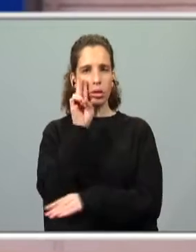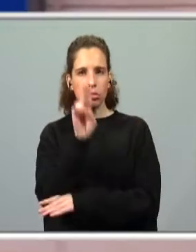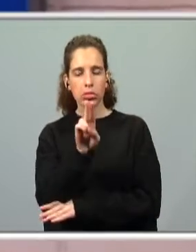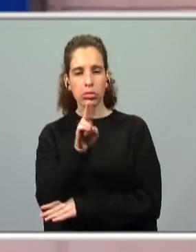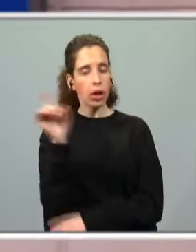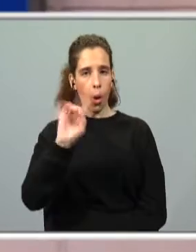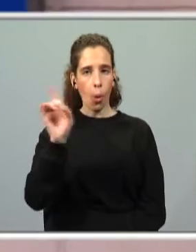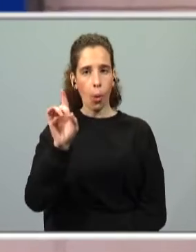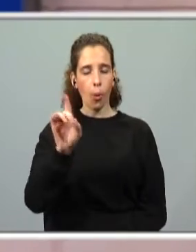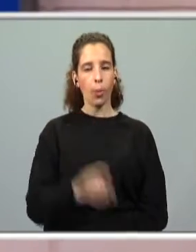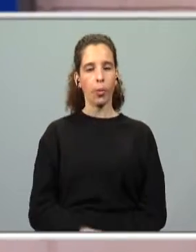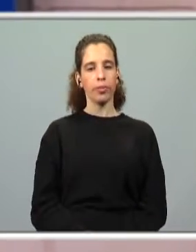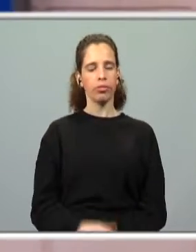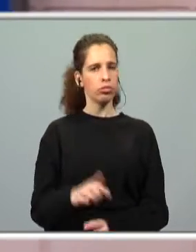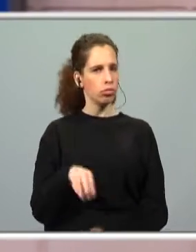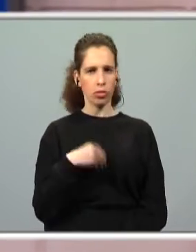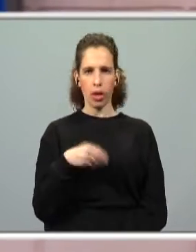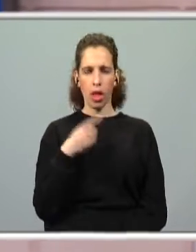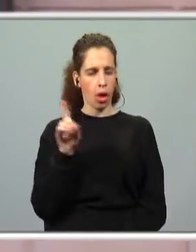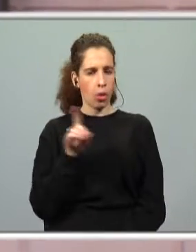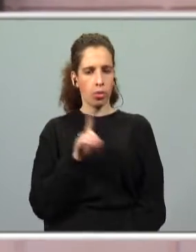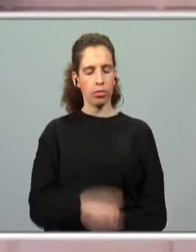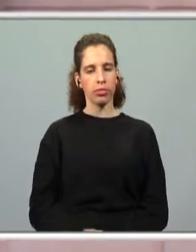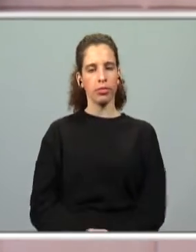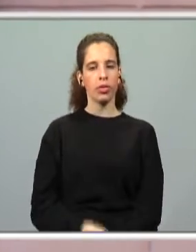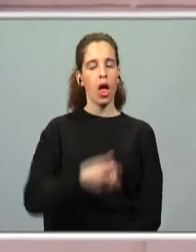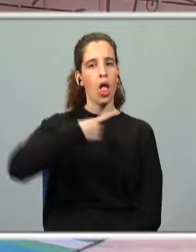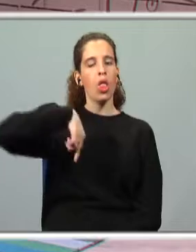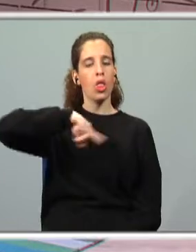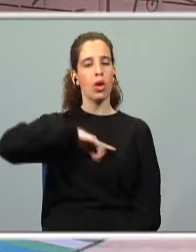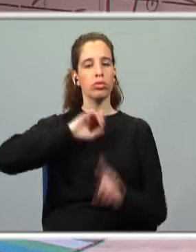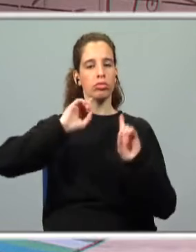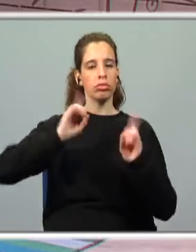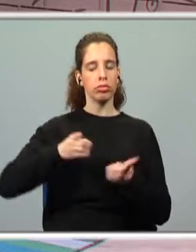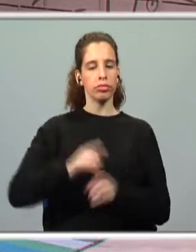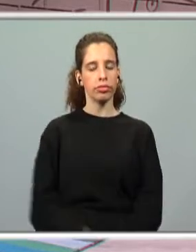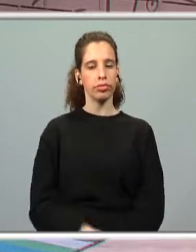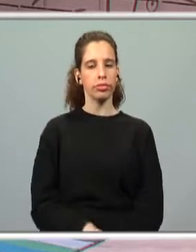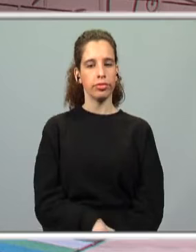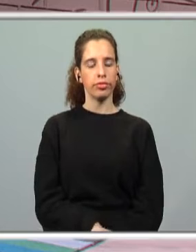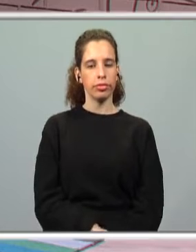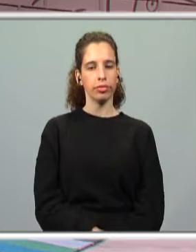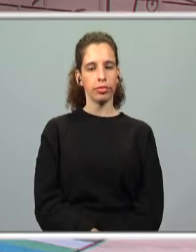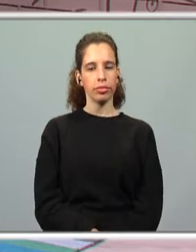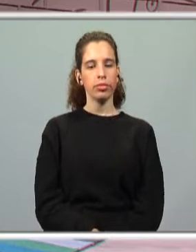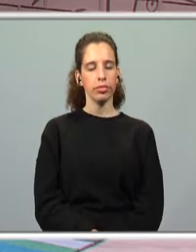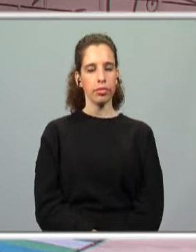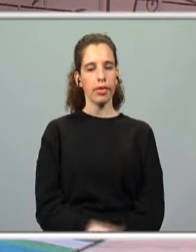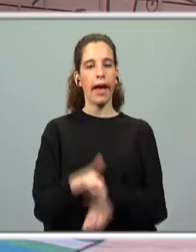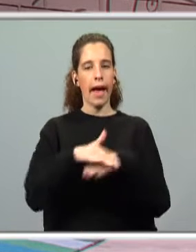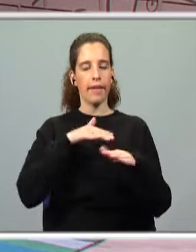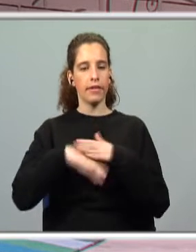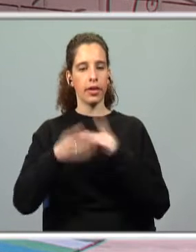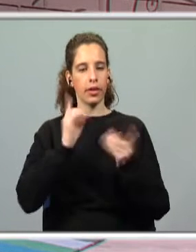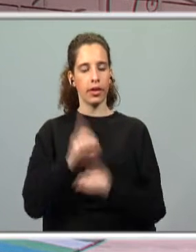Não? Olha, não te preocupes, porque nós vamos iniciar e vamos iniciar a fazer